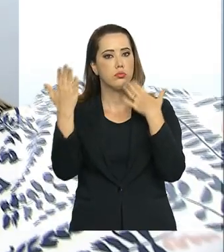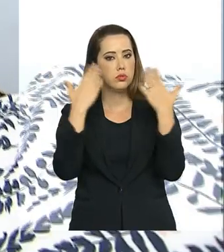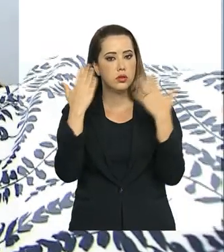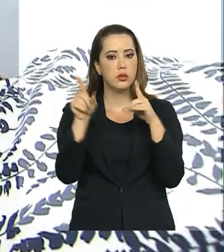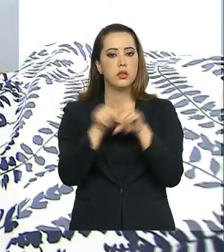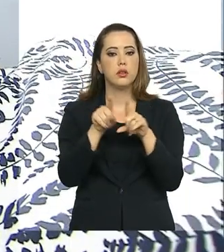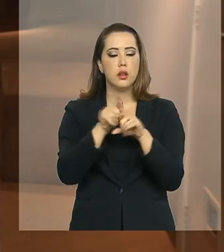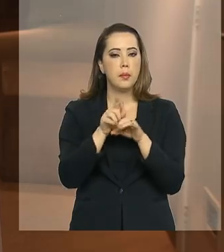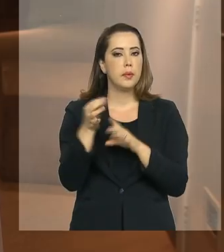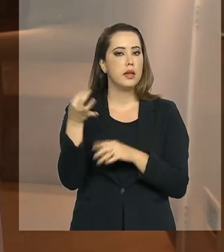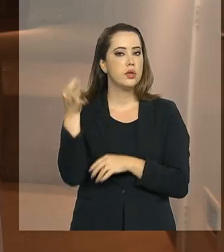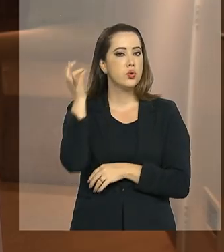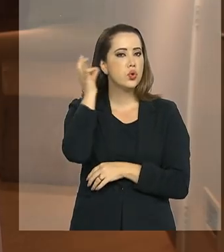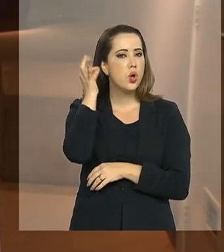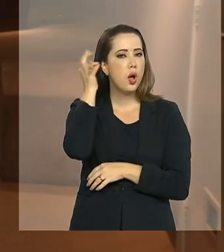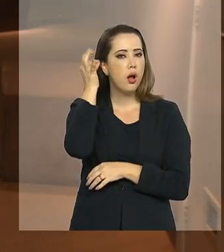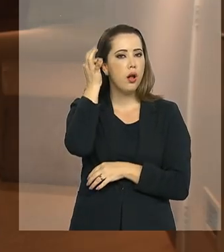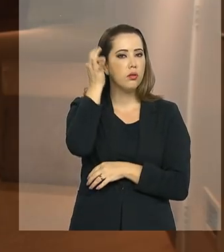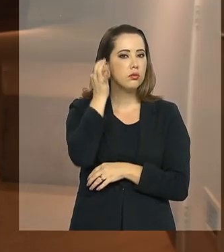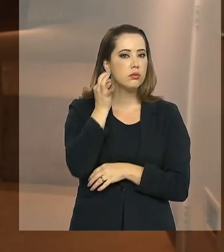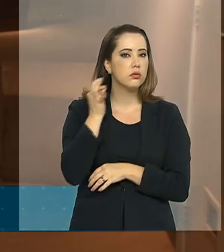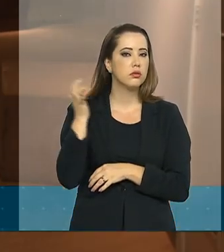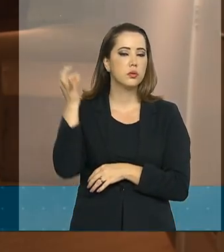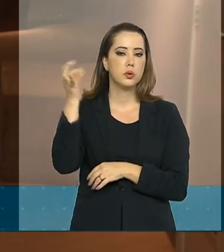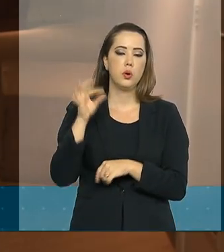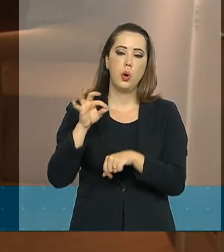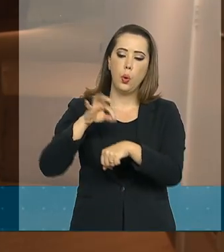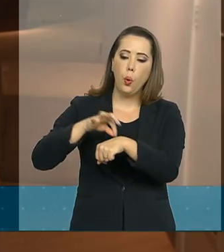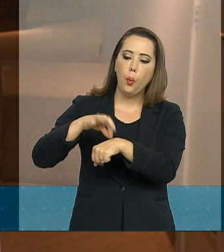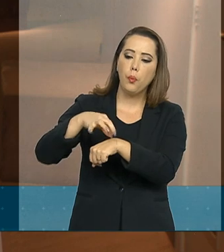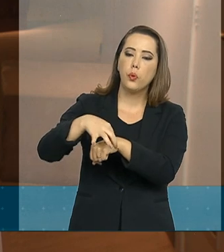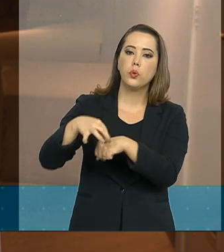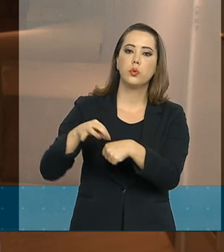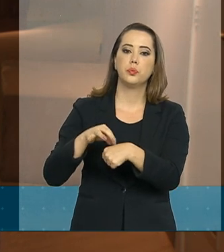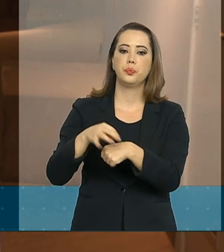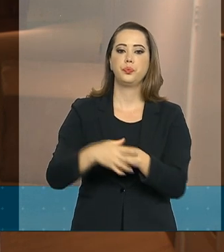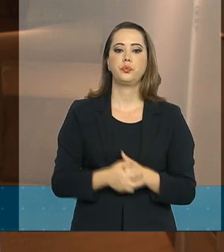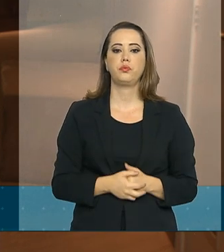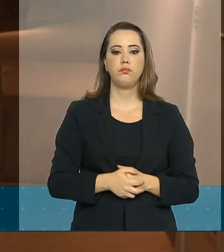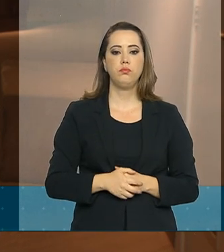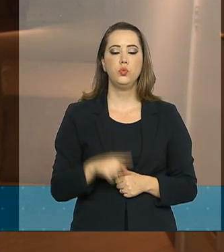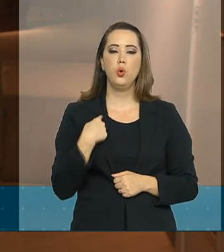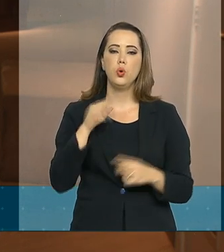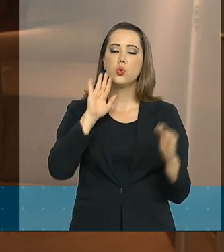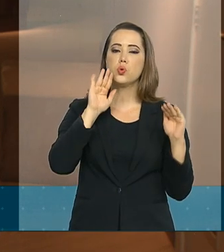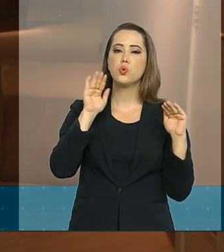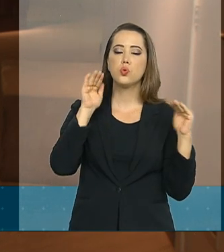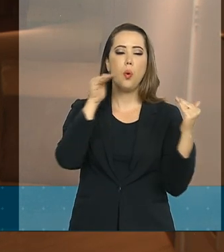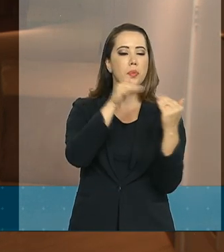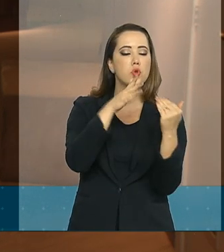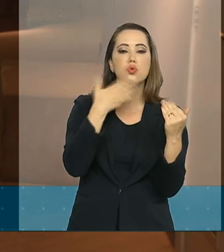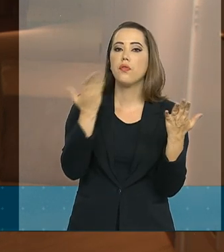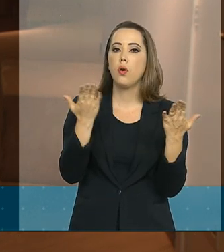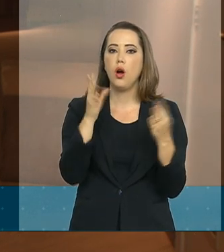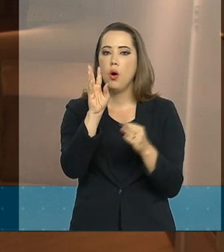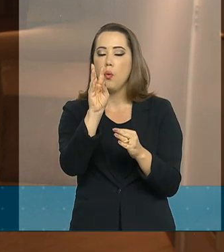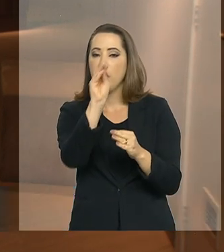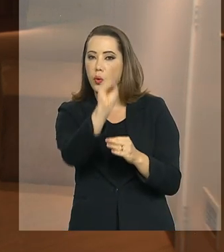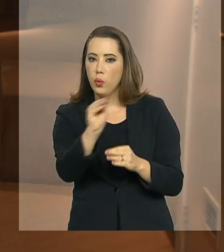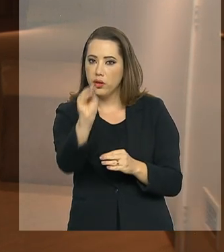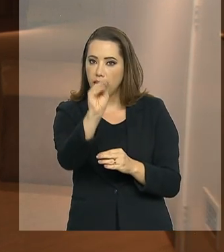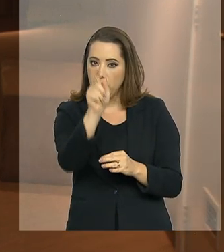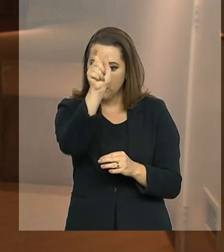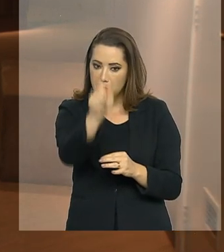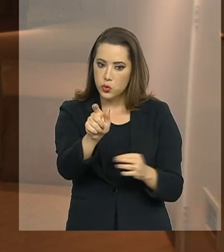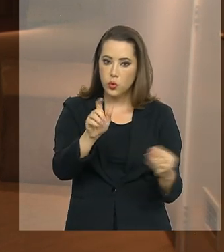acupunturistas. Esse é o nosso grande foco, né? É cuidar de quem cuida, porque o trabalhador da saúde,